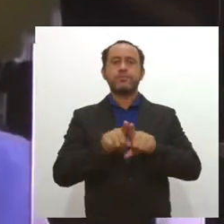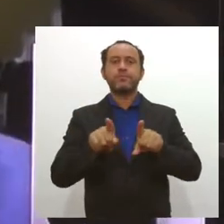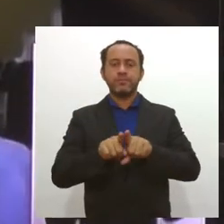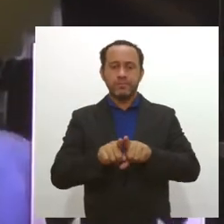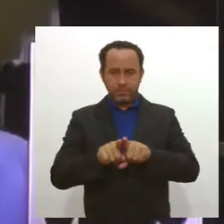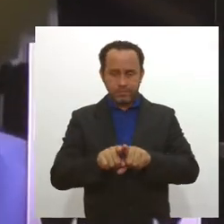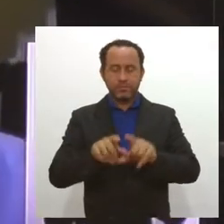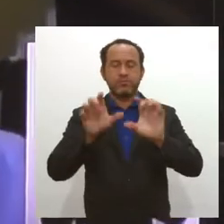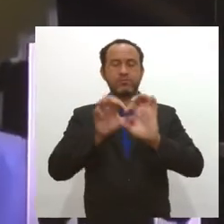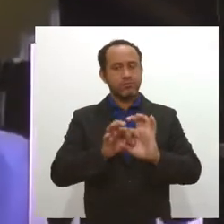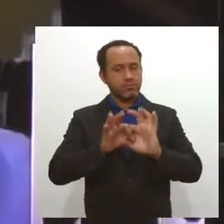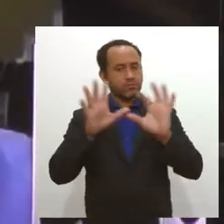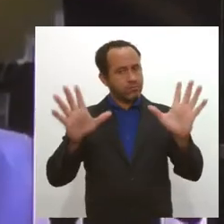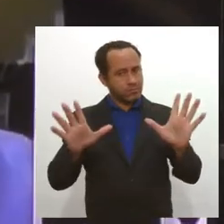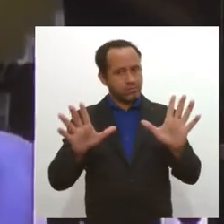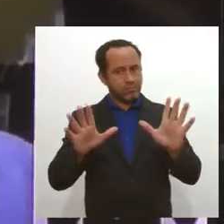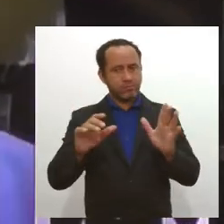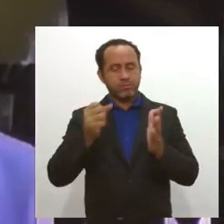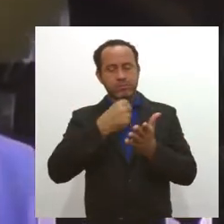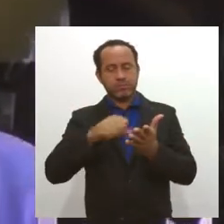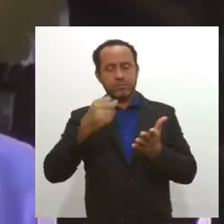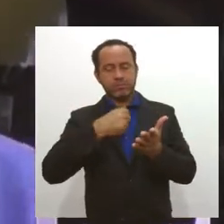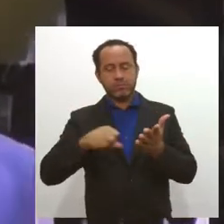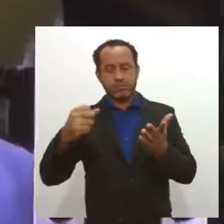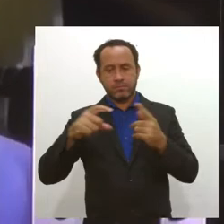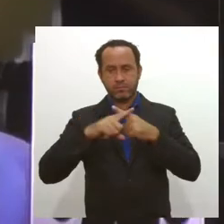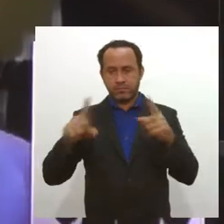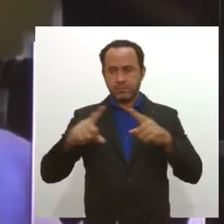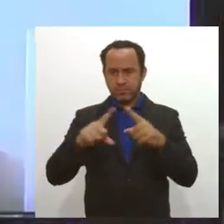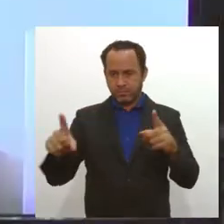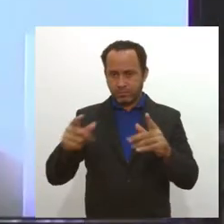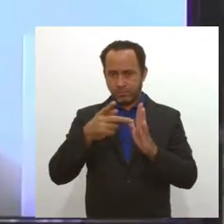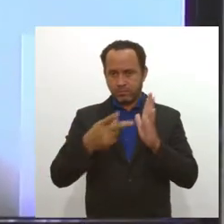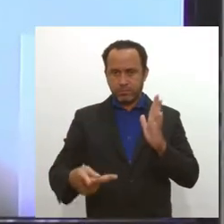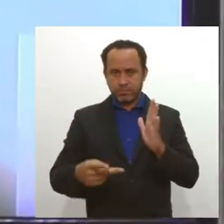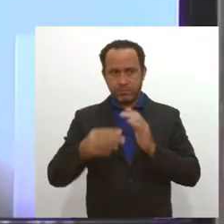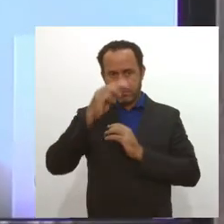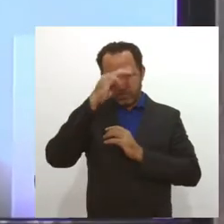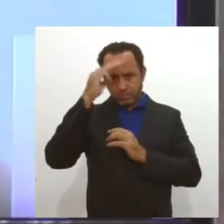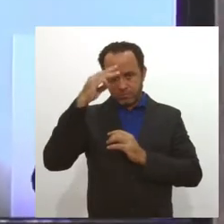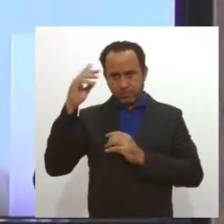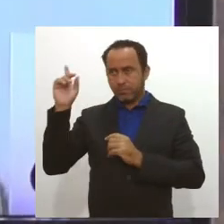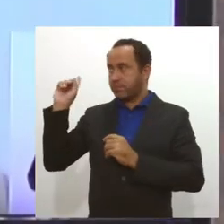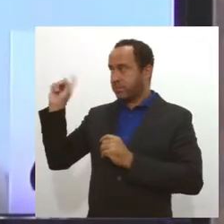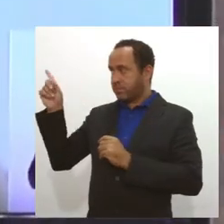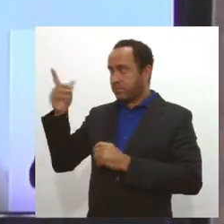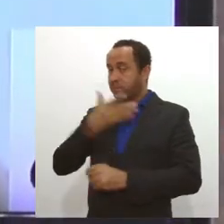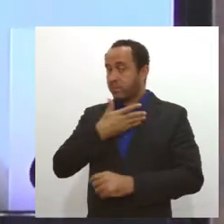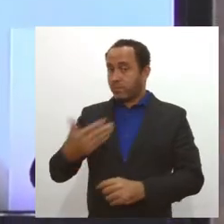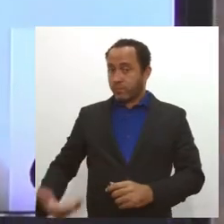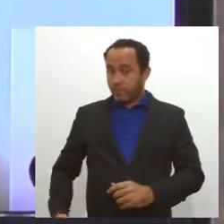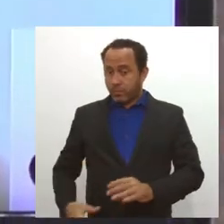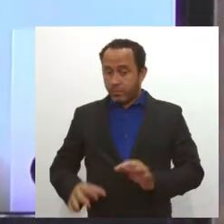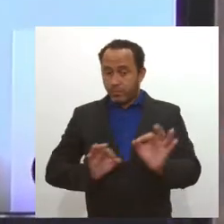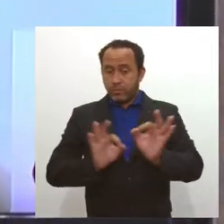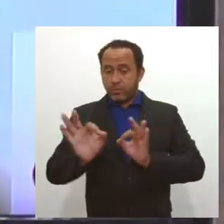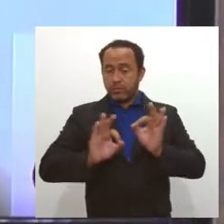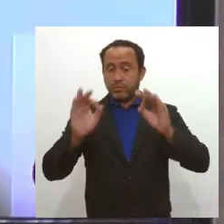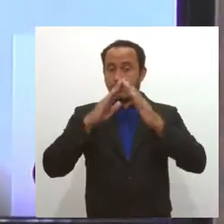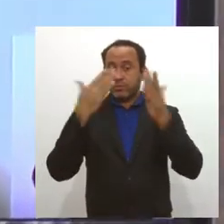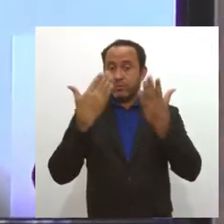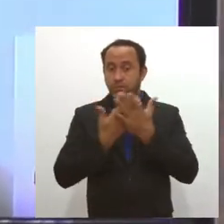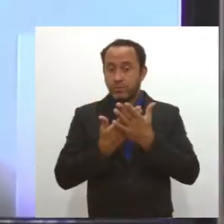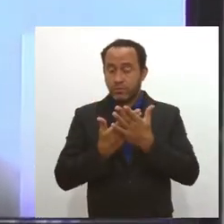se disponibilizaram para assinar a moção de repúdio. De acordo com Maria Mendonça, o que o governo deveria fazer era estruturar as escolas